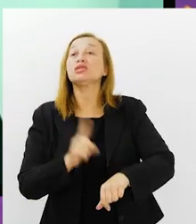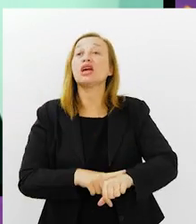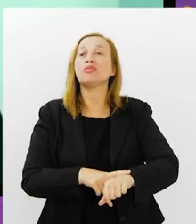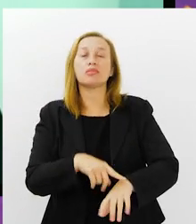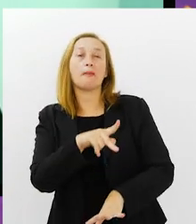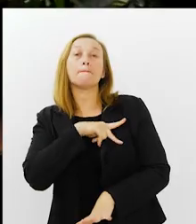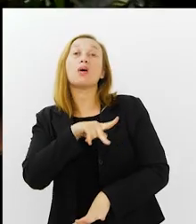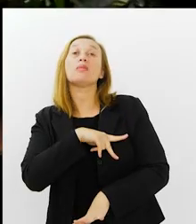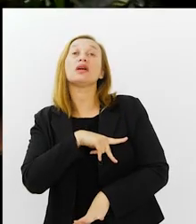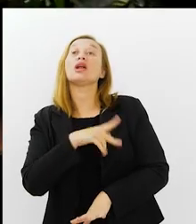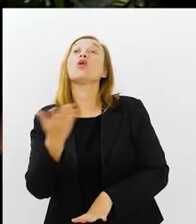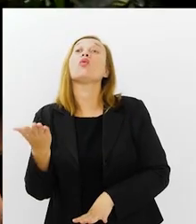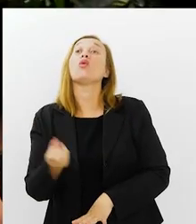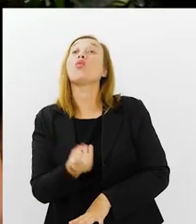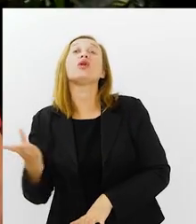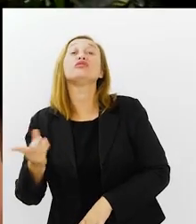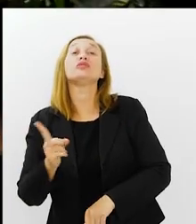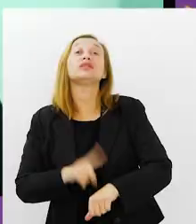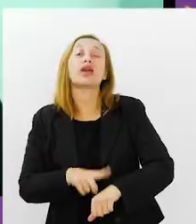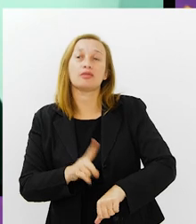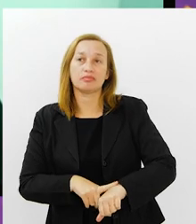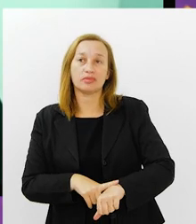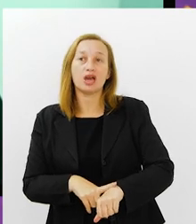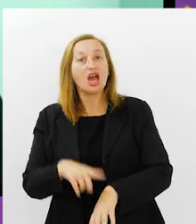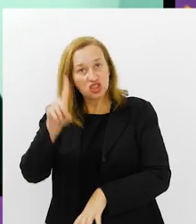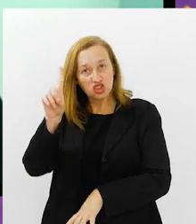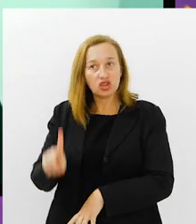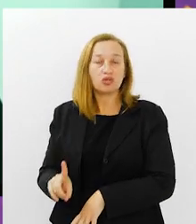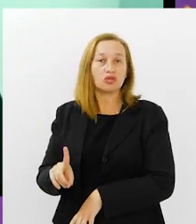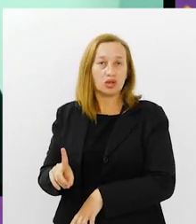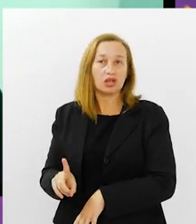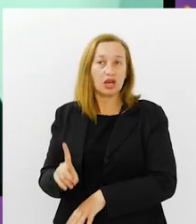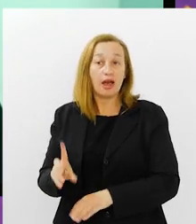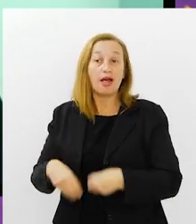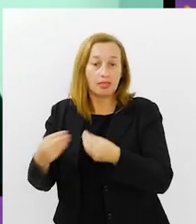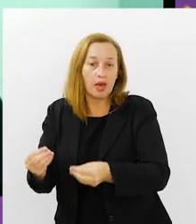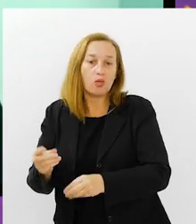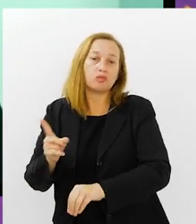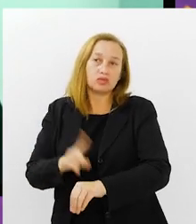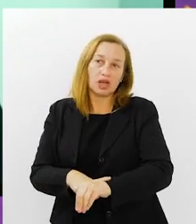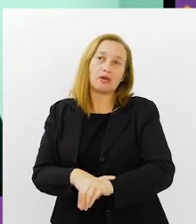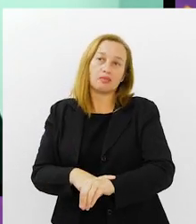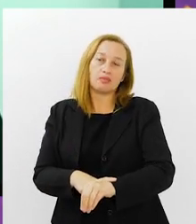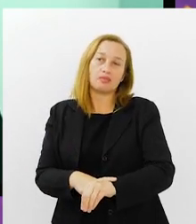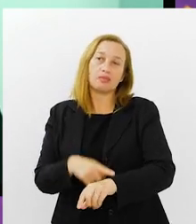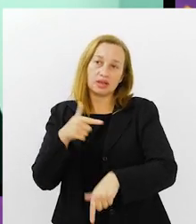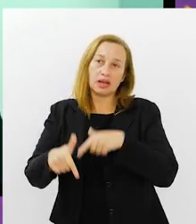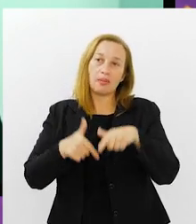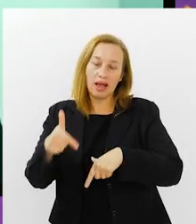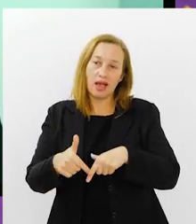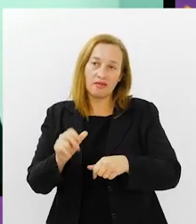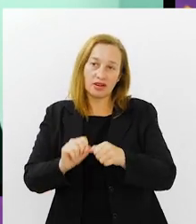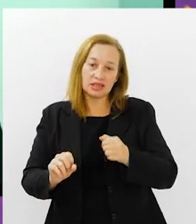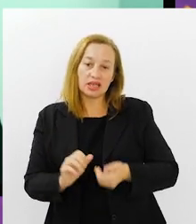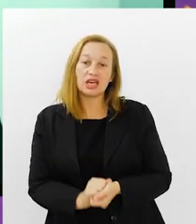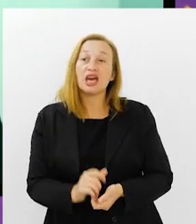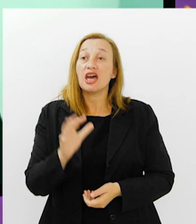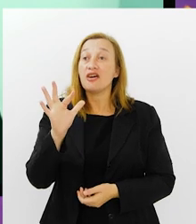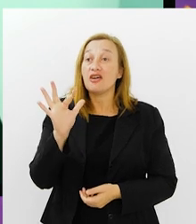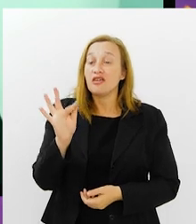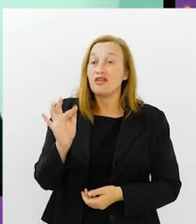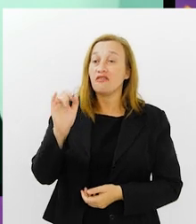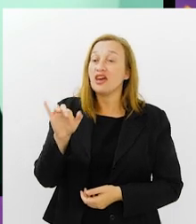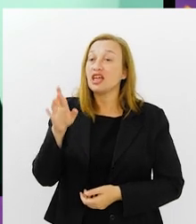bom assim. É verdade. Agora, a diretoria do Palmeiras deu tempo a ele para fazer o trabalho. Fernando Diniz